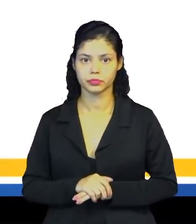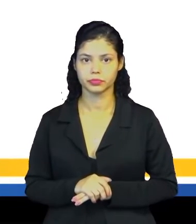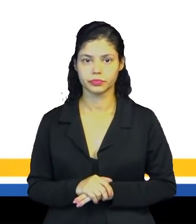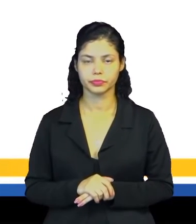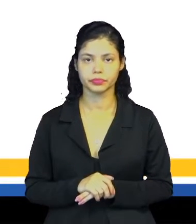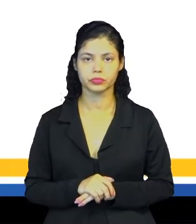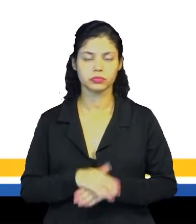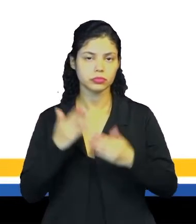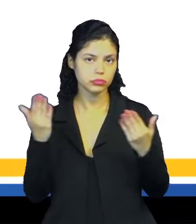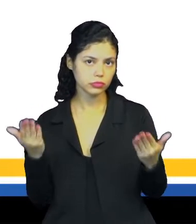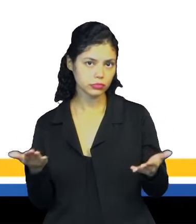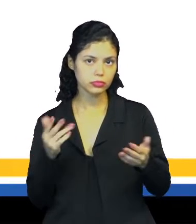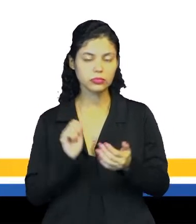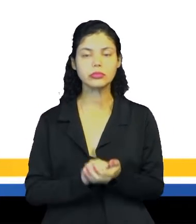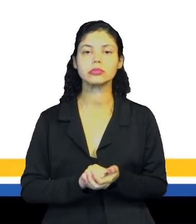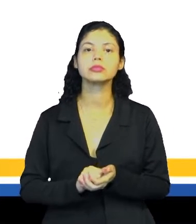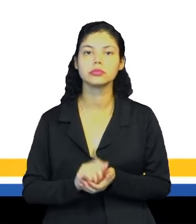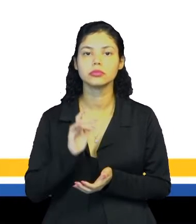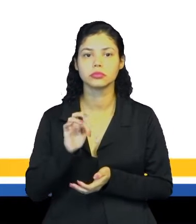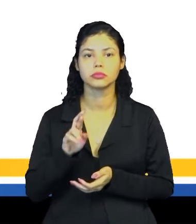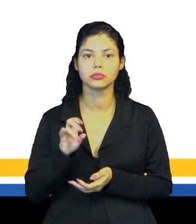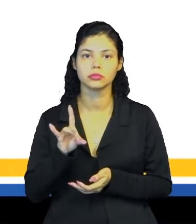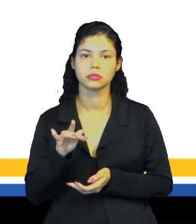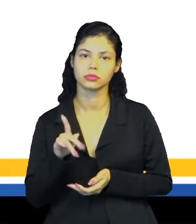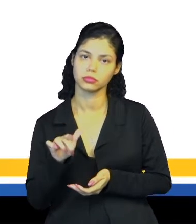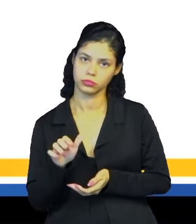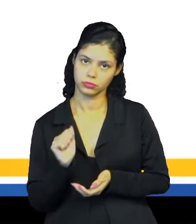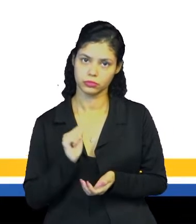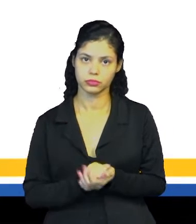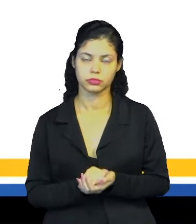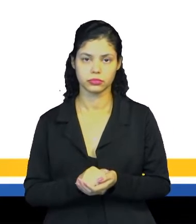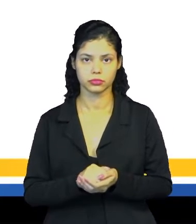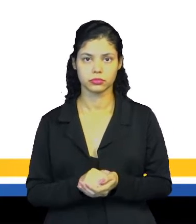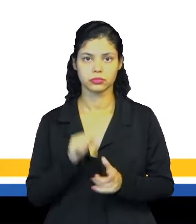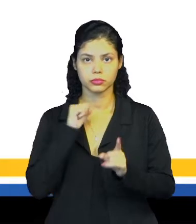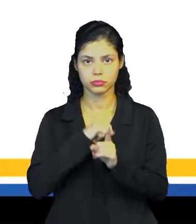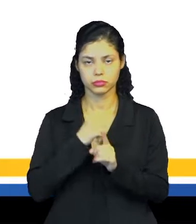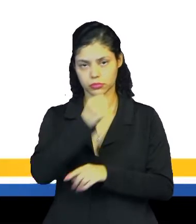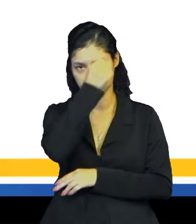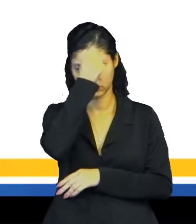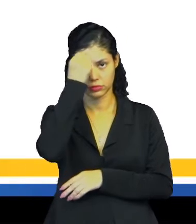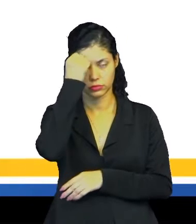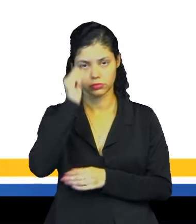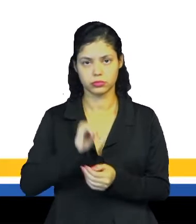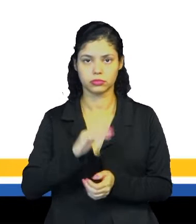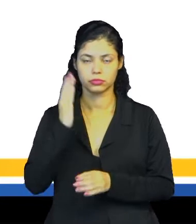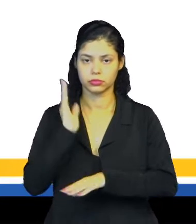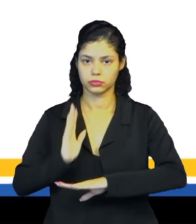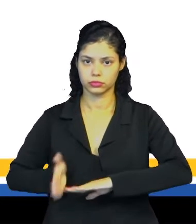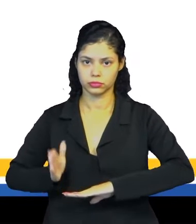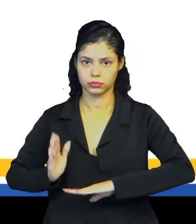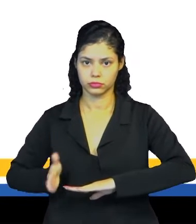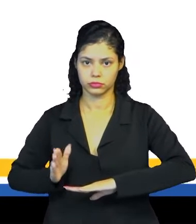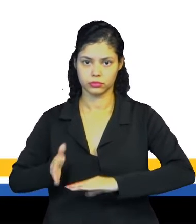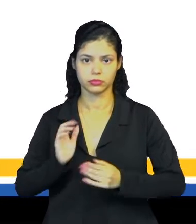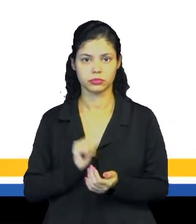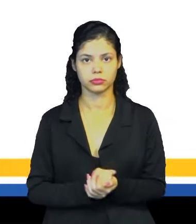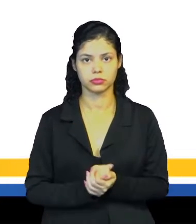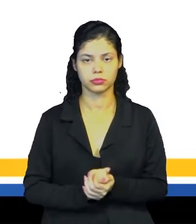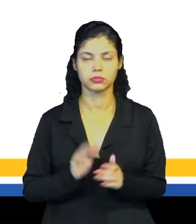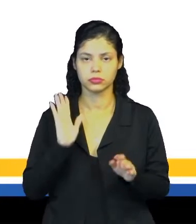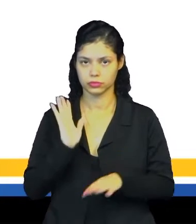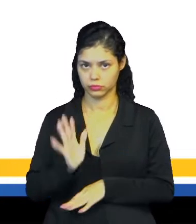No entanto, a antropologia e a sociologia contemporânea já desmistificaram, né?